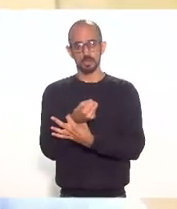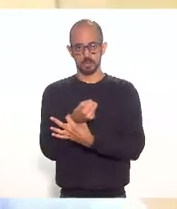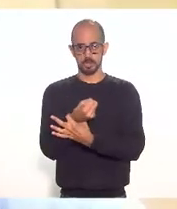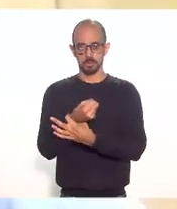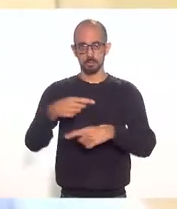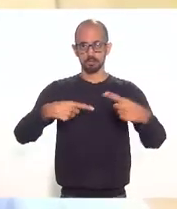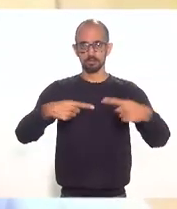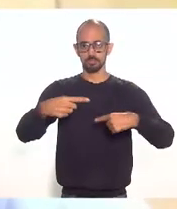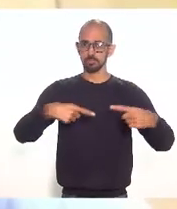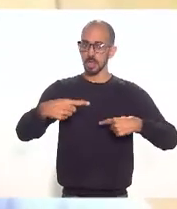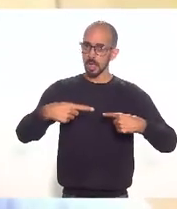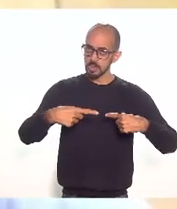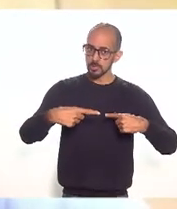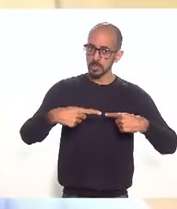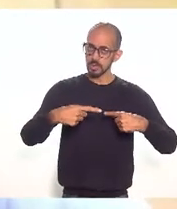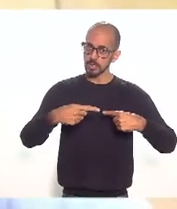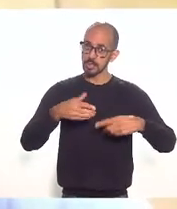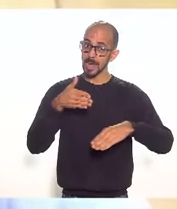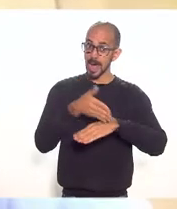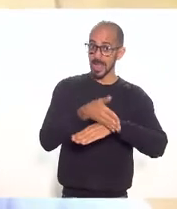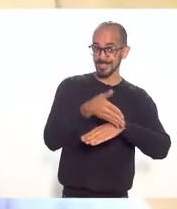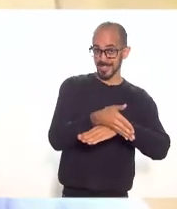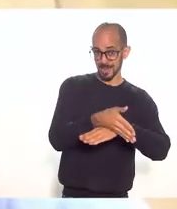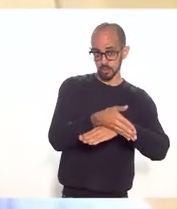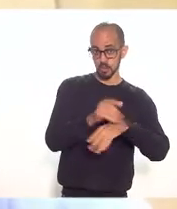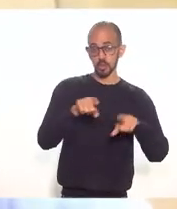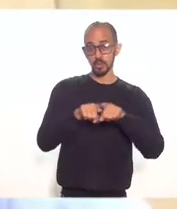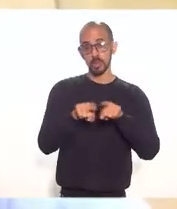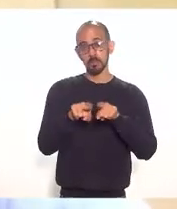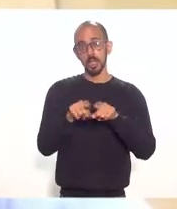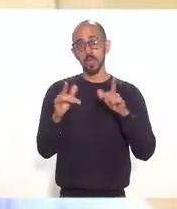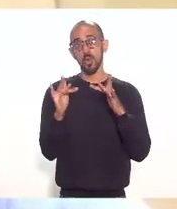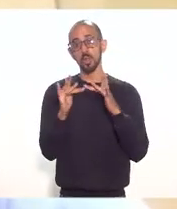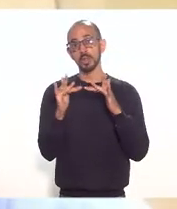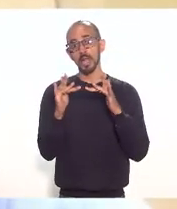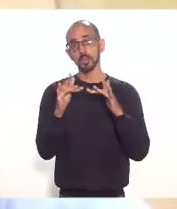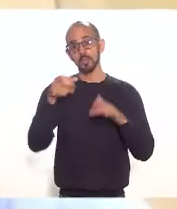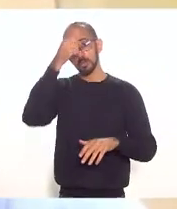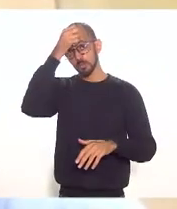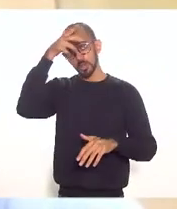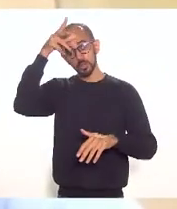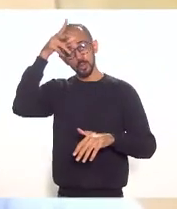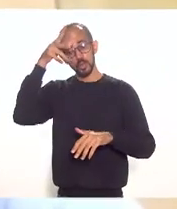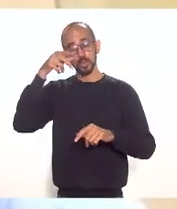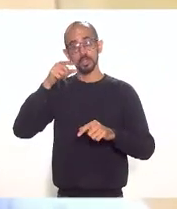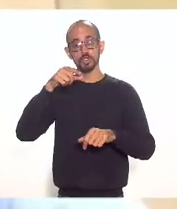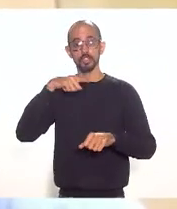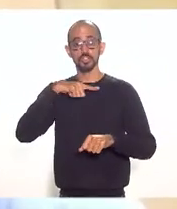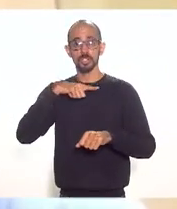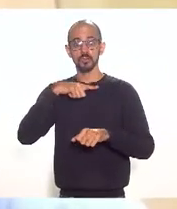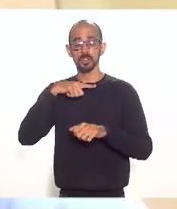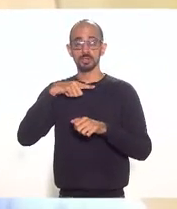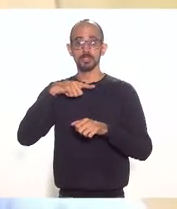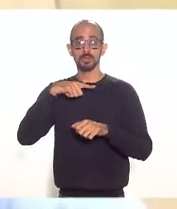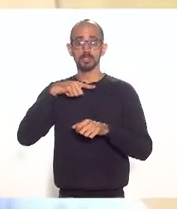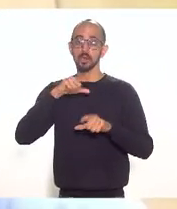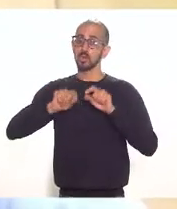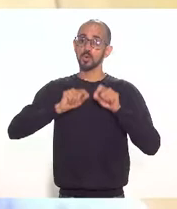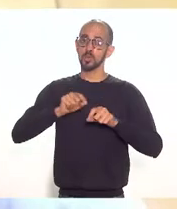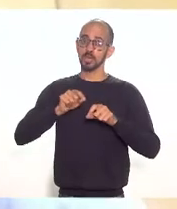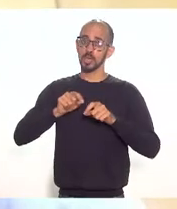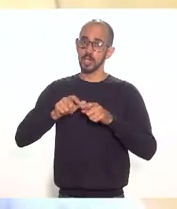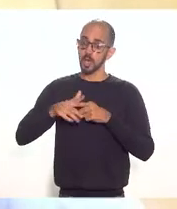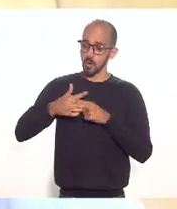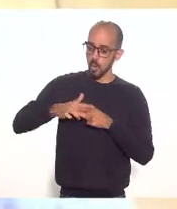e também em contato com a Prefeitura, a gente está trabalhando na recuperação das vias de acesso, na melhoria do piso, na